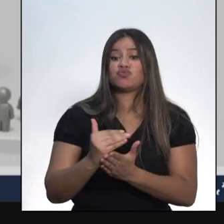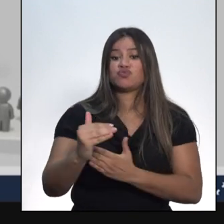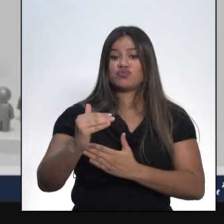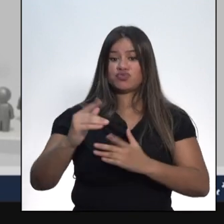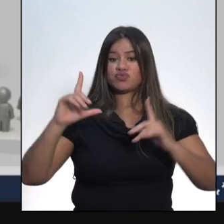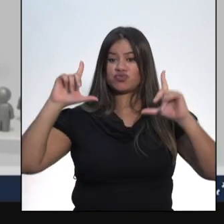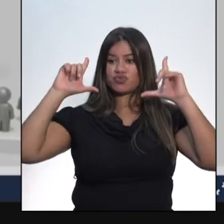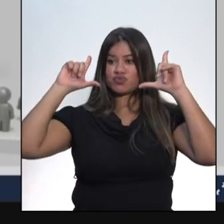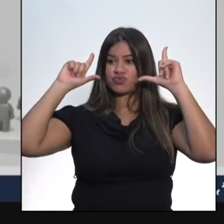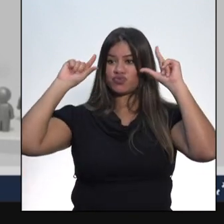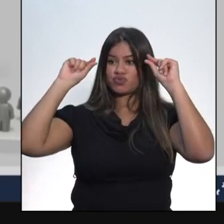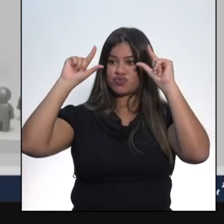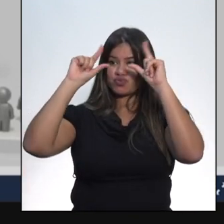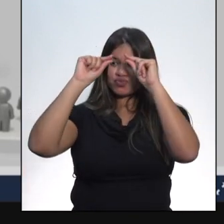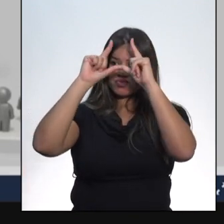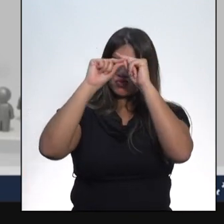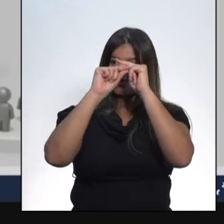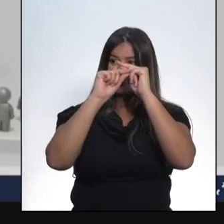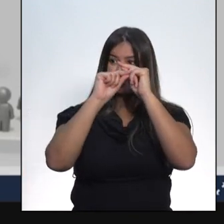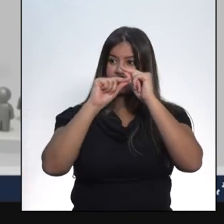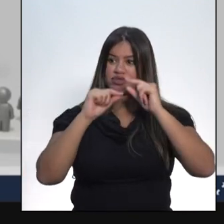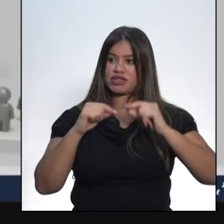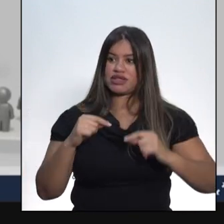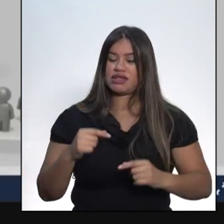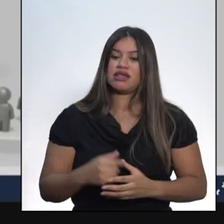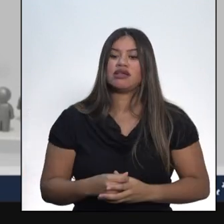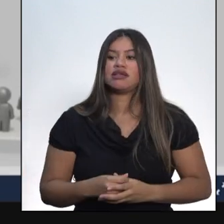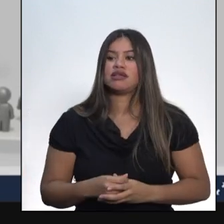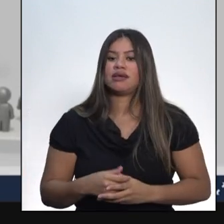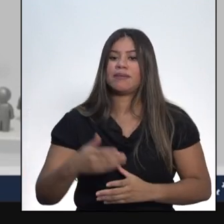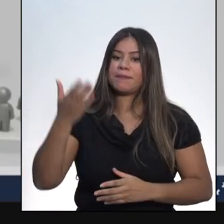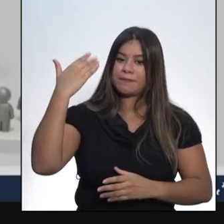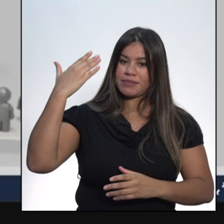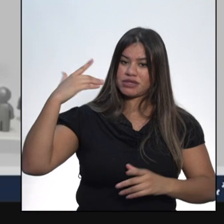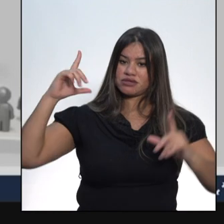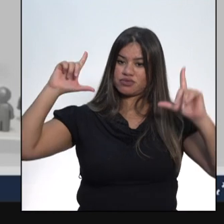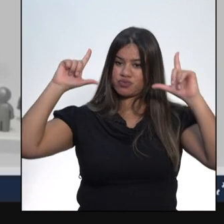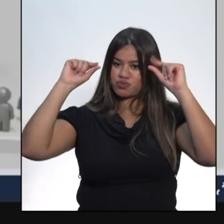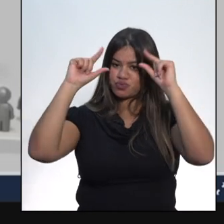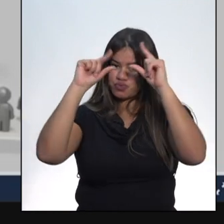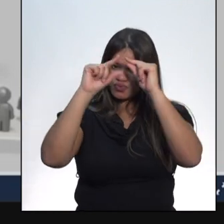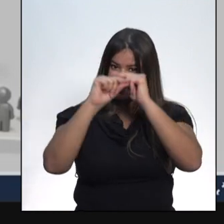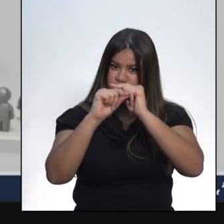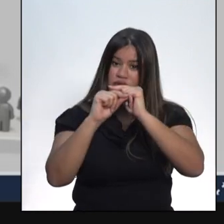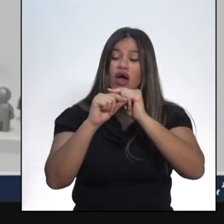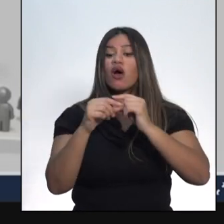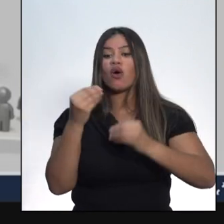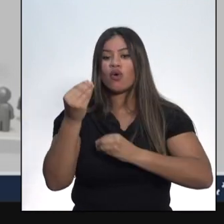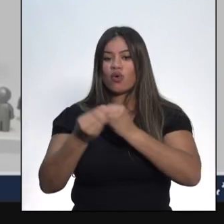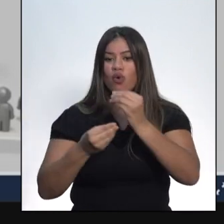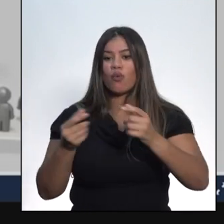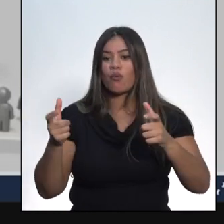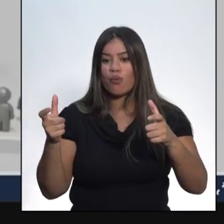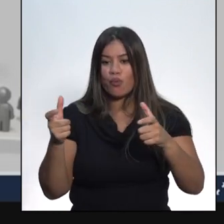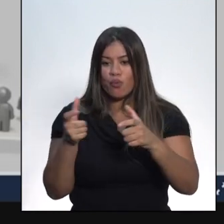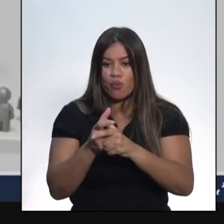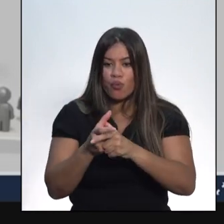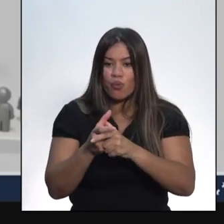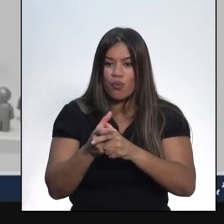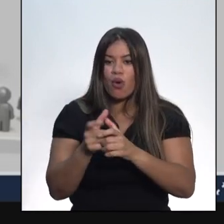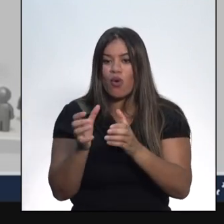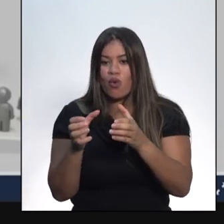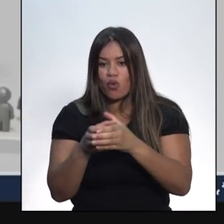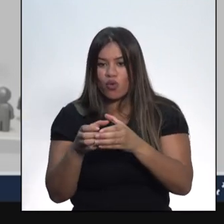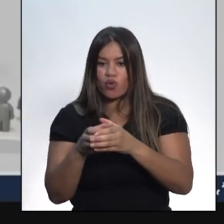palavra significa governo de poucos. Ou seja, um pequeno grupo de pessoas exerce o seu poder sobre